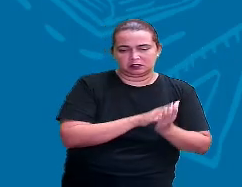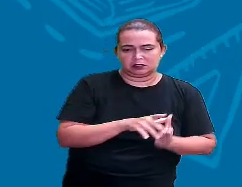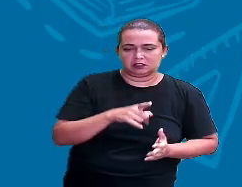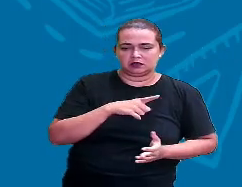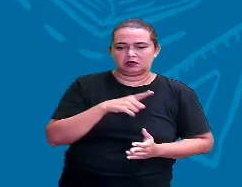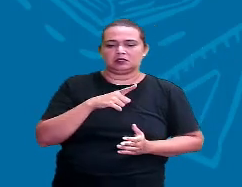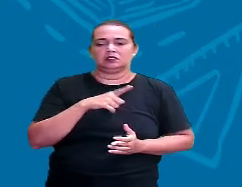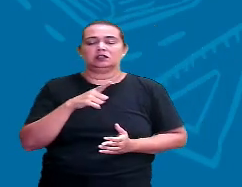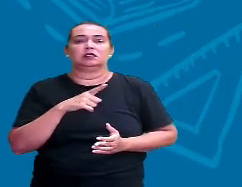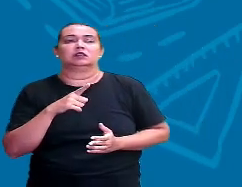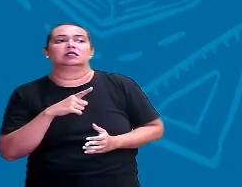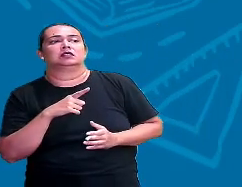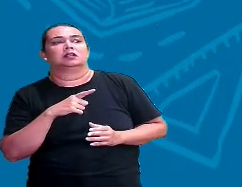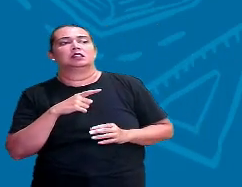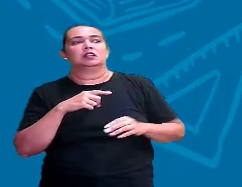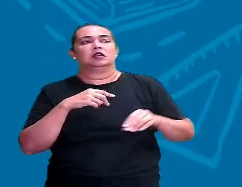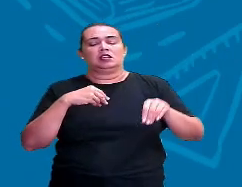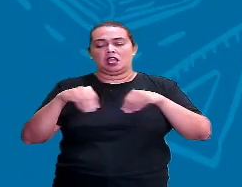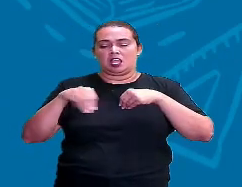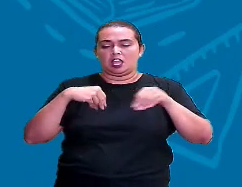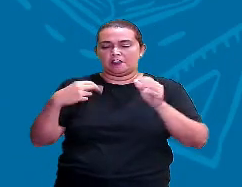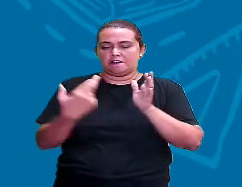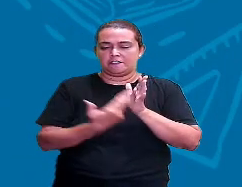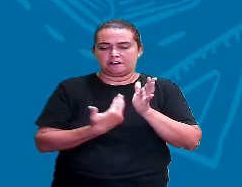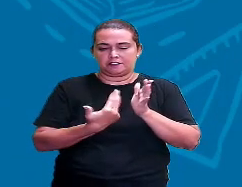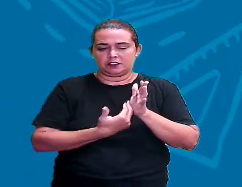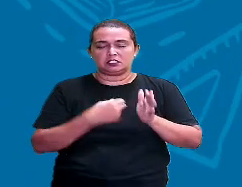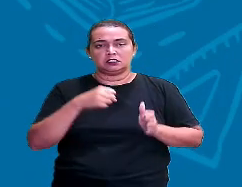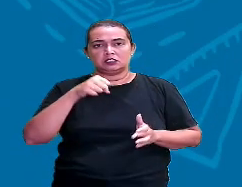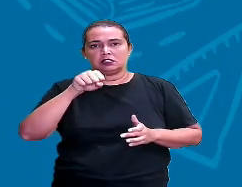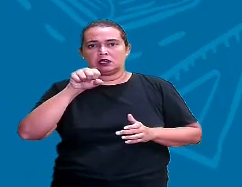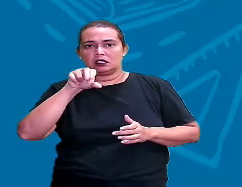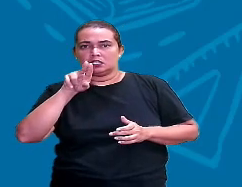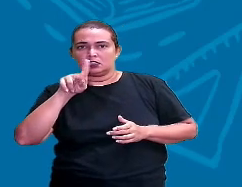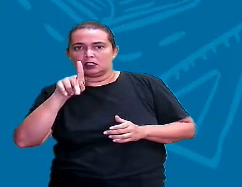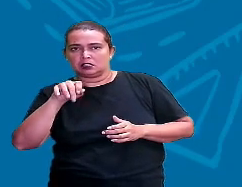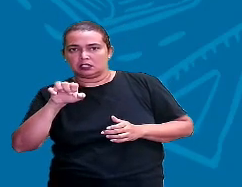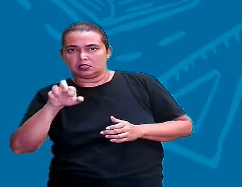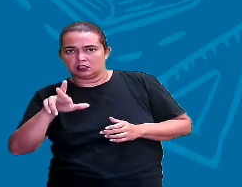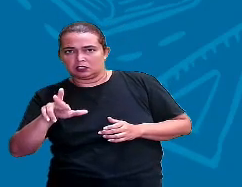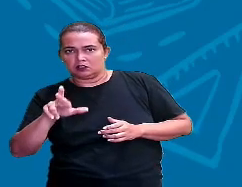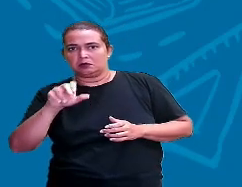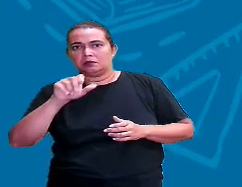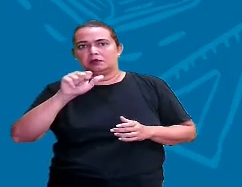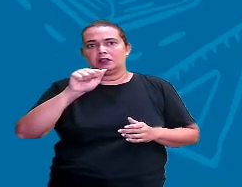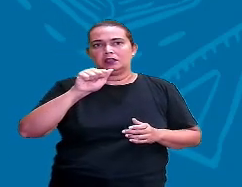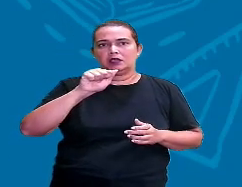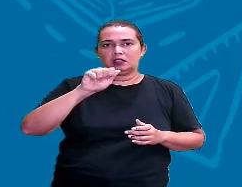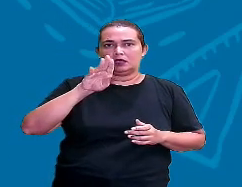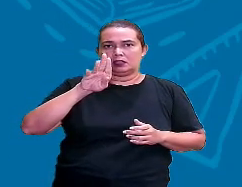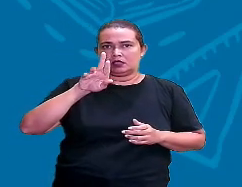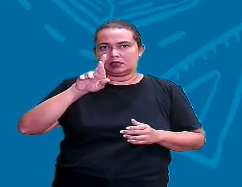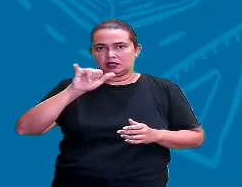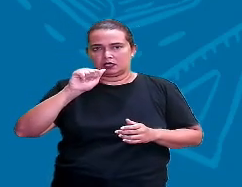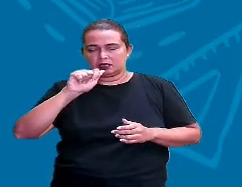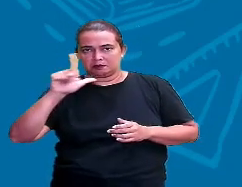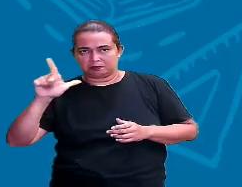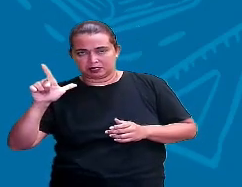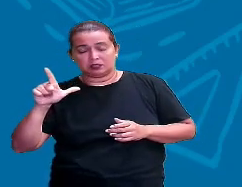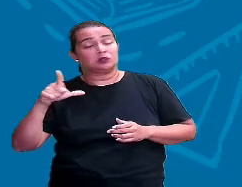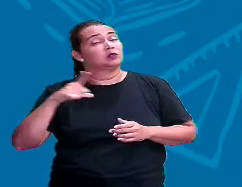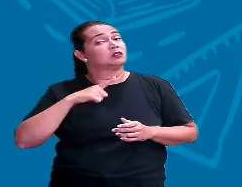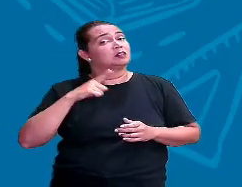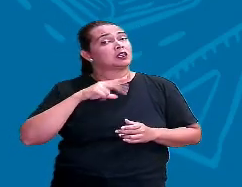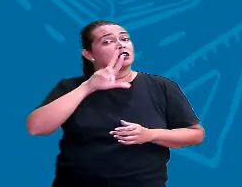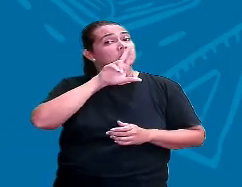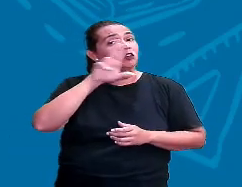tem lá, origem de 50 sobrenomes mais comuns no Brasil. Tá certo? E aí, vocês podem investigar outros sobrenomes que